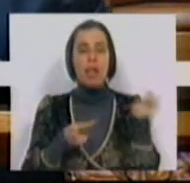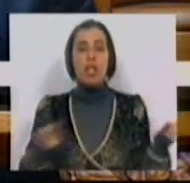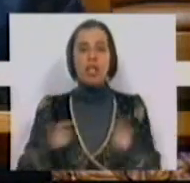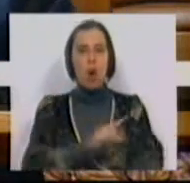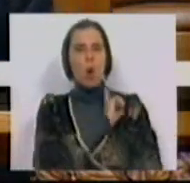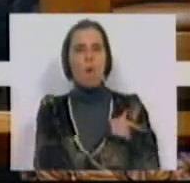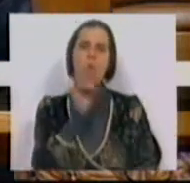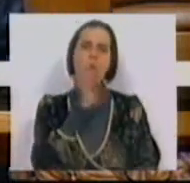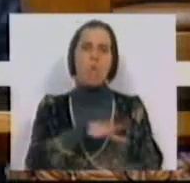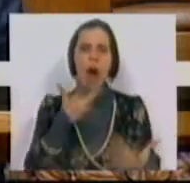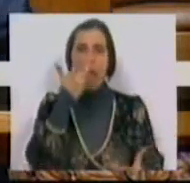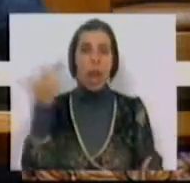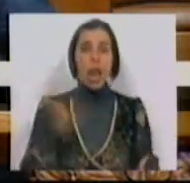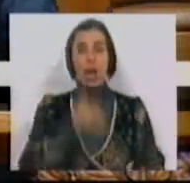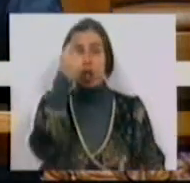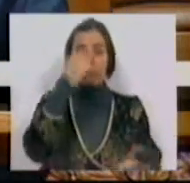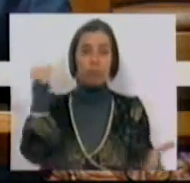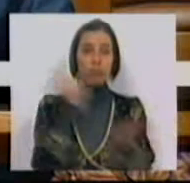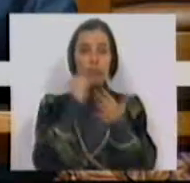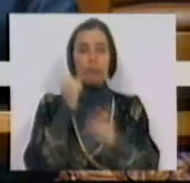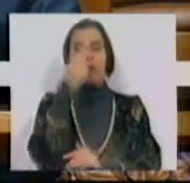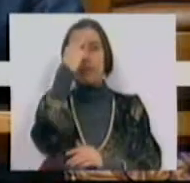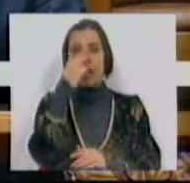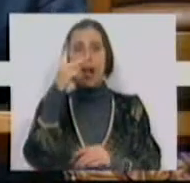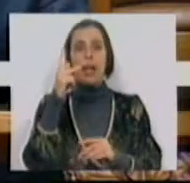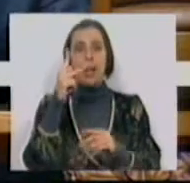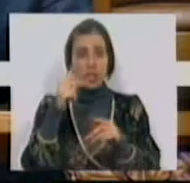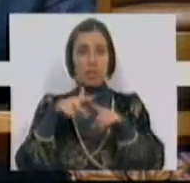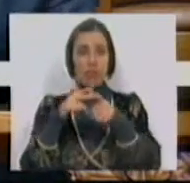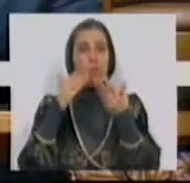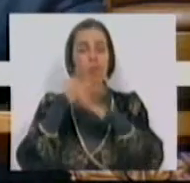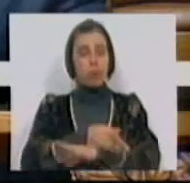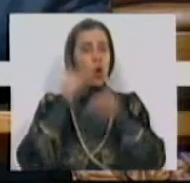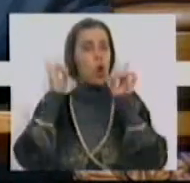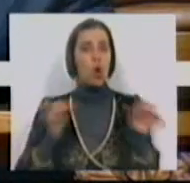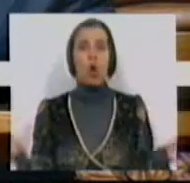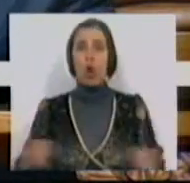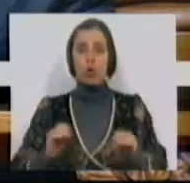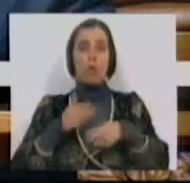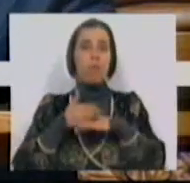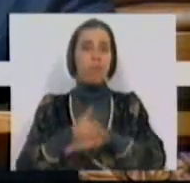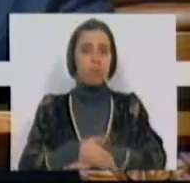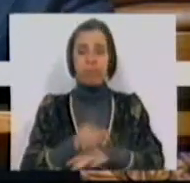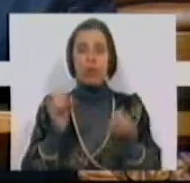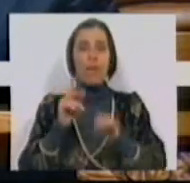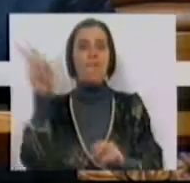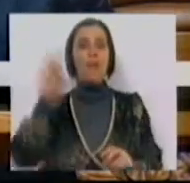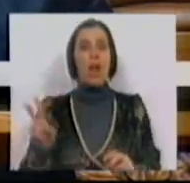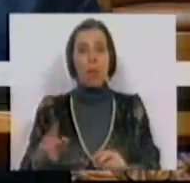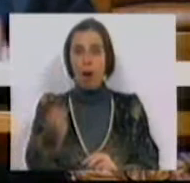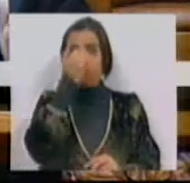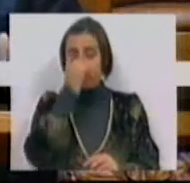incompetente e negros para a história dos Estolês Navais de Viana do Castelo. Não iniciou a construção dos navios asfalteiros para a Venezuela.